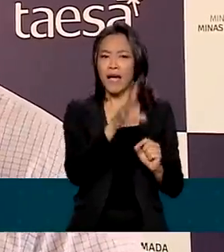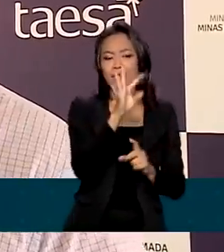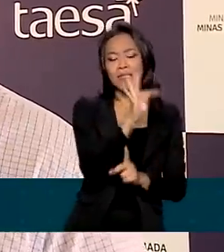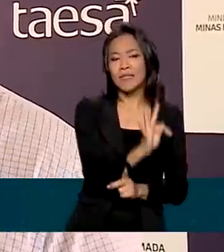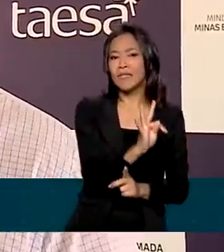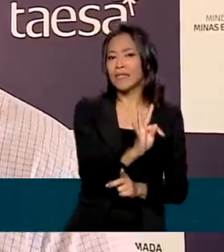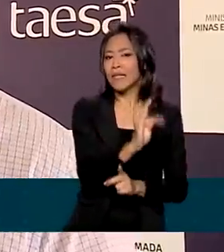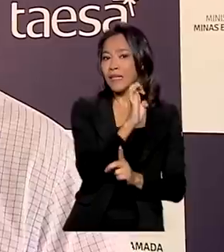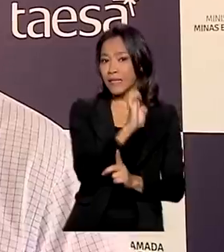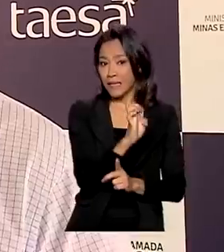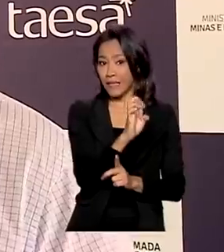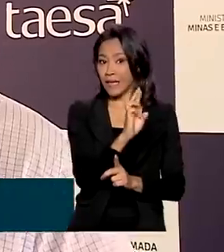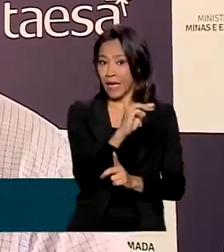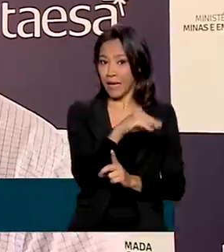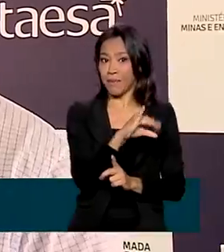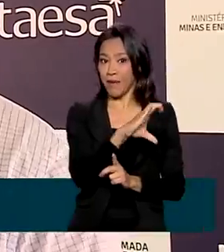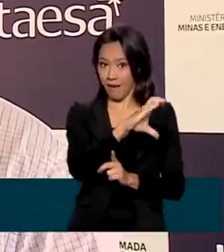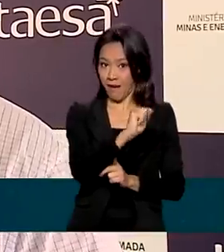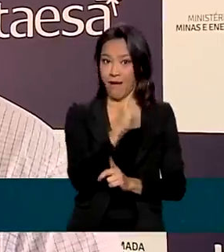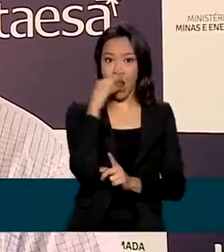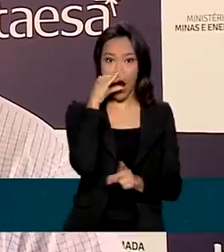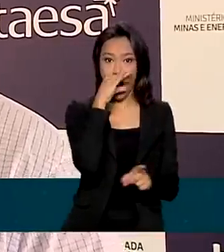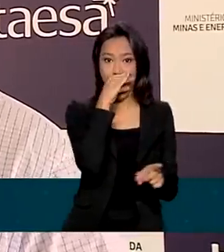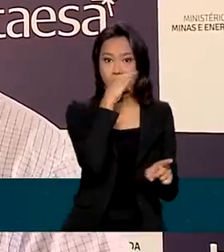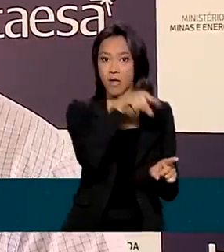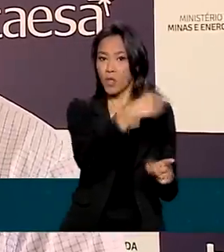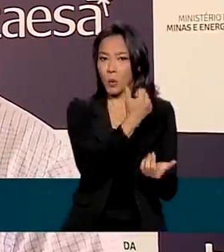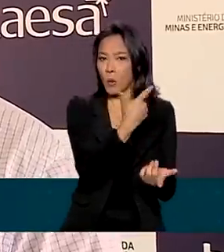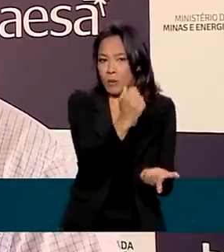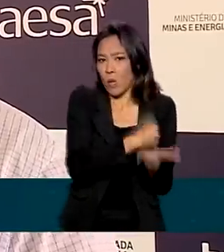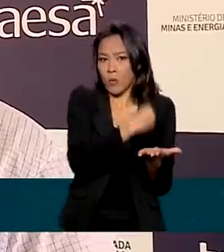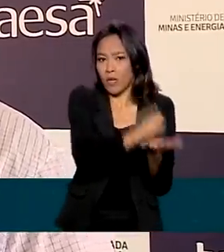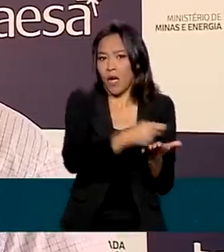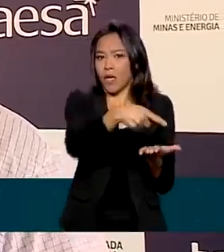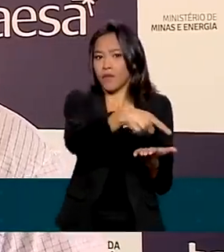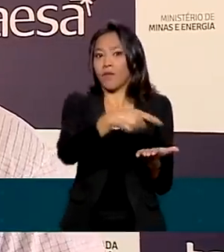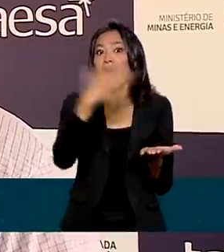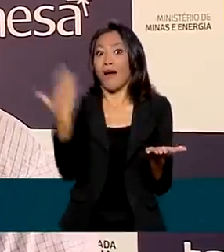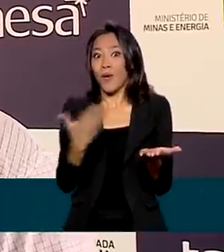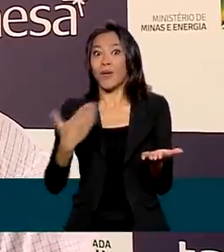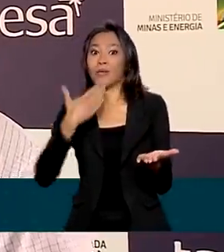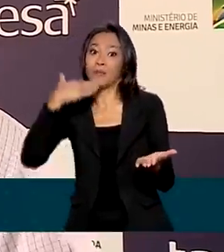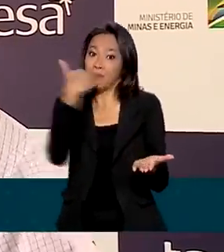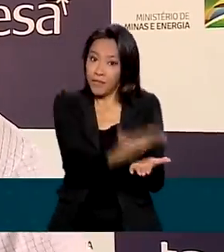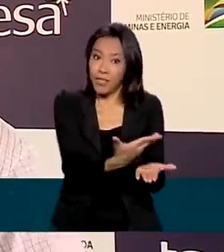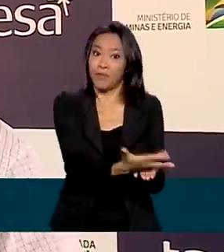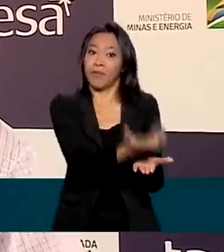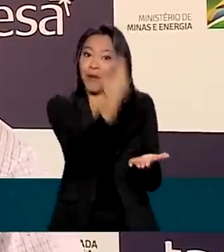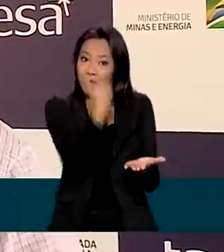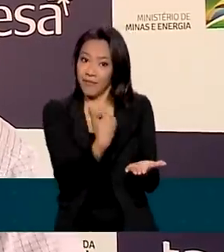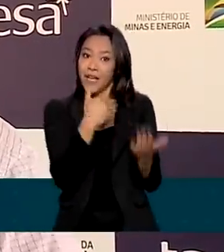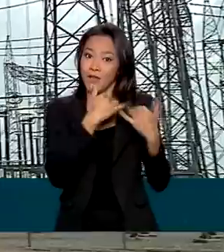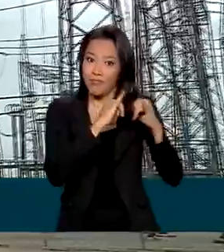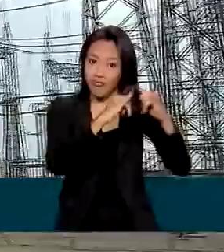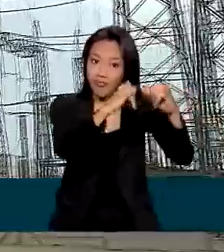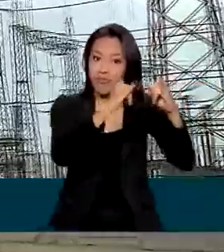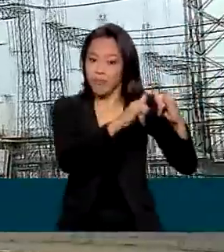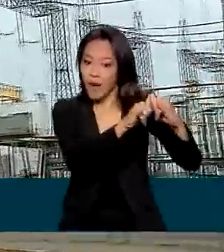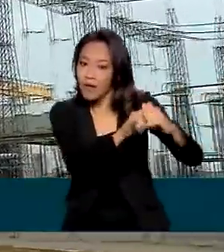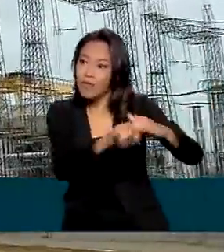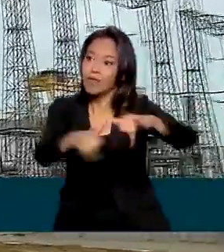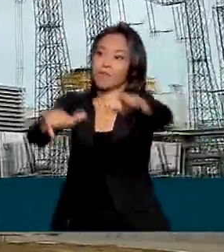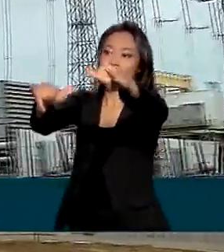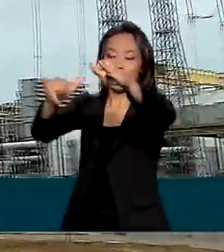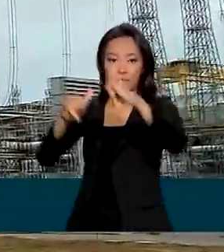meshens, que são aquelas térmicas que não têm contrato. Então, agora elas foram chamadas a gerar e estamos também garantindo